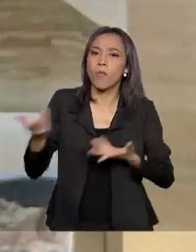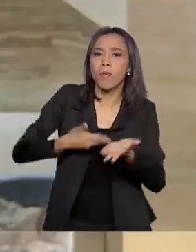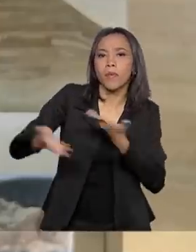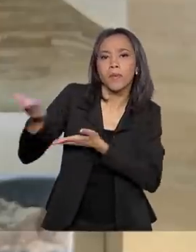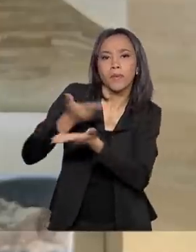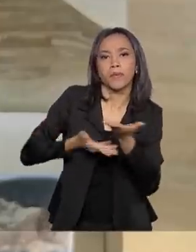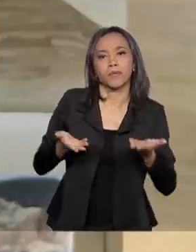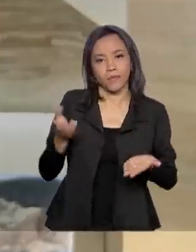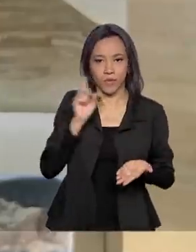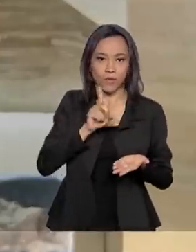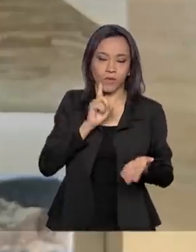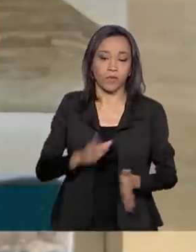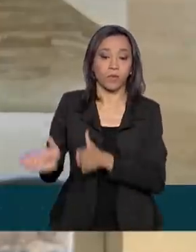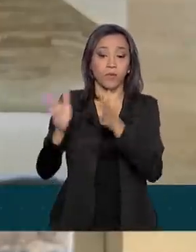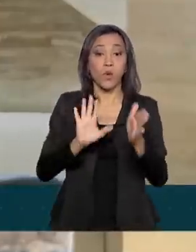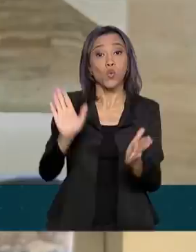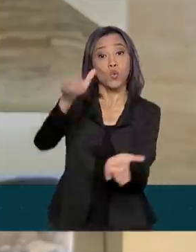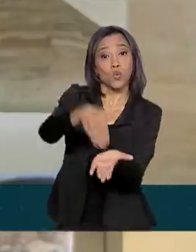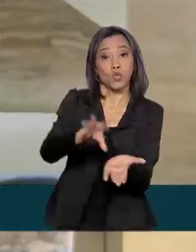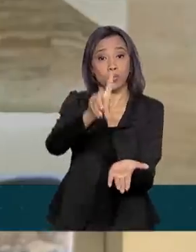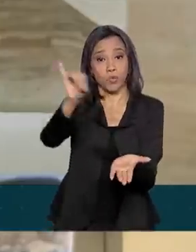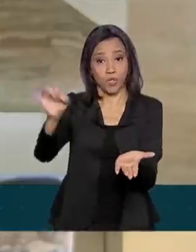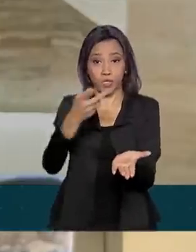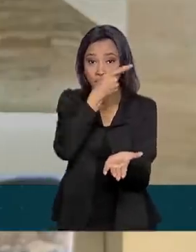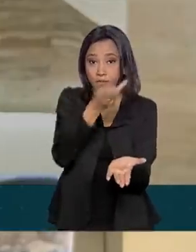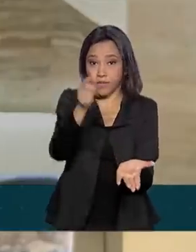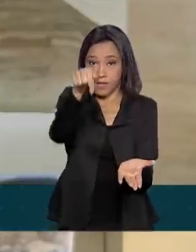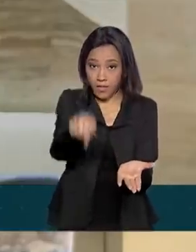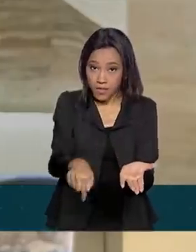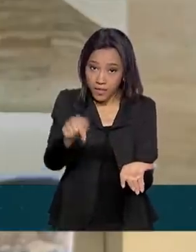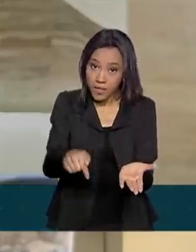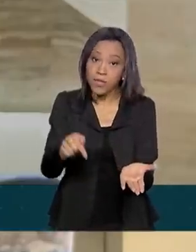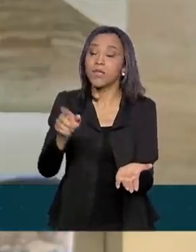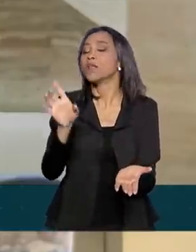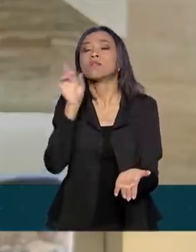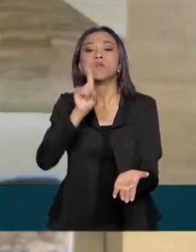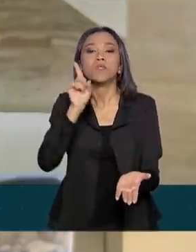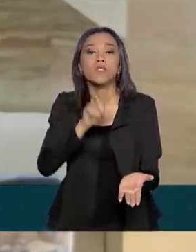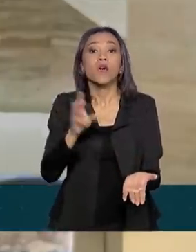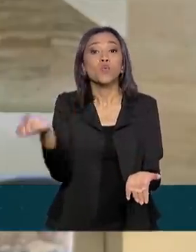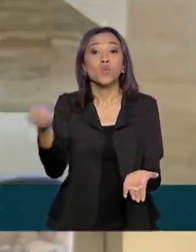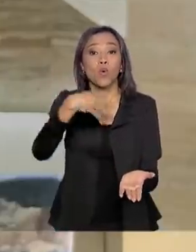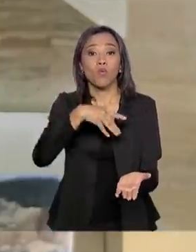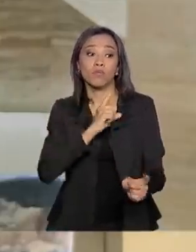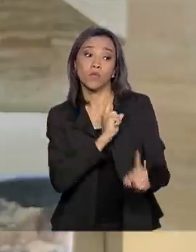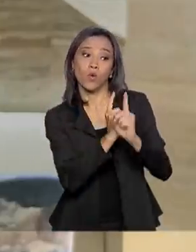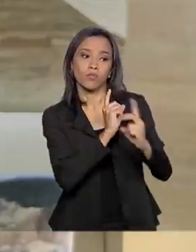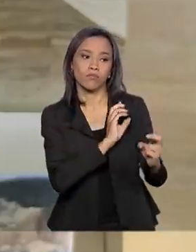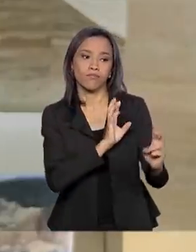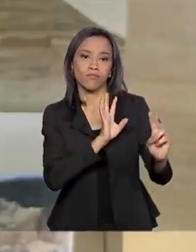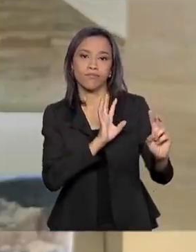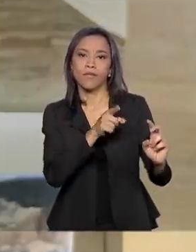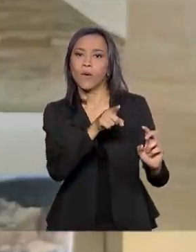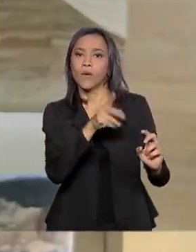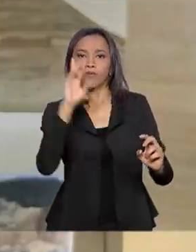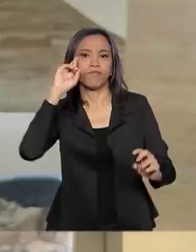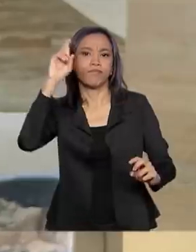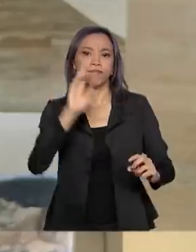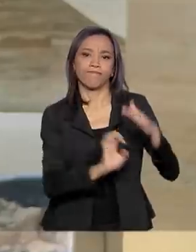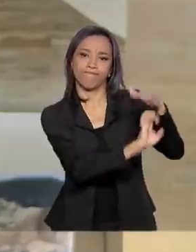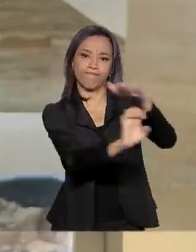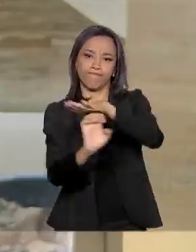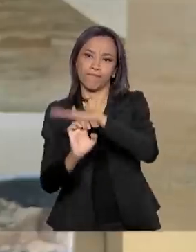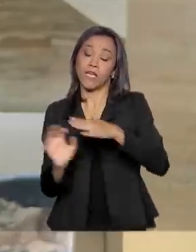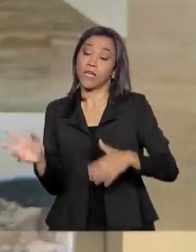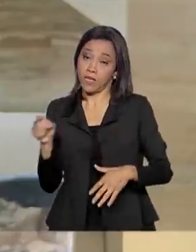O último dia de agenda do presidente Jair Bolsonaro aqui em Miami foi de novos encontros com empresários. O presidente voltou a afirmar